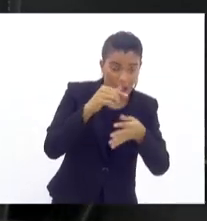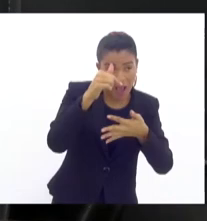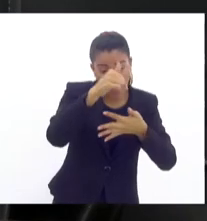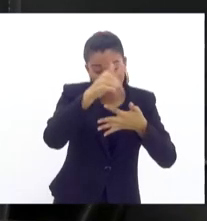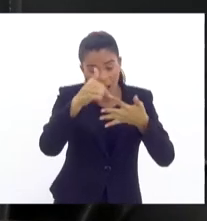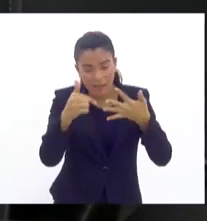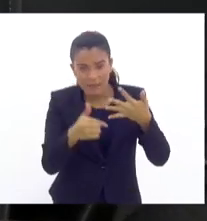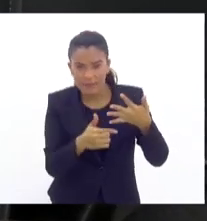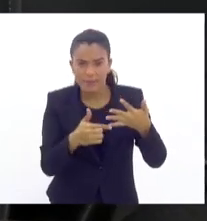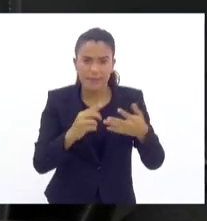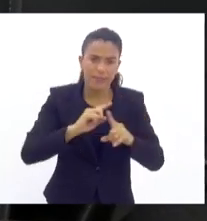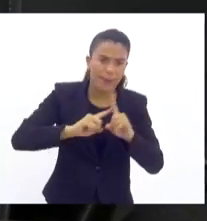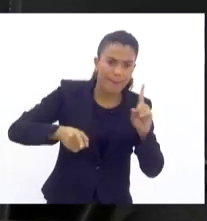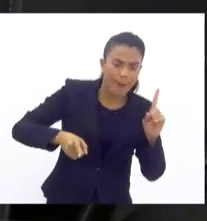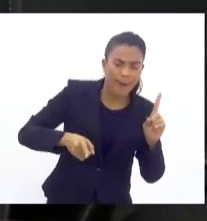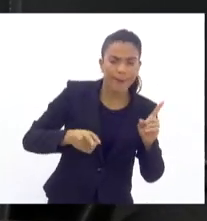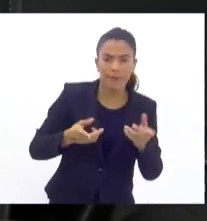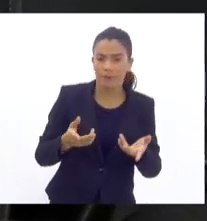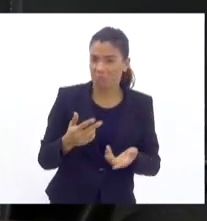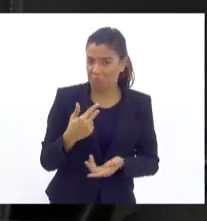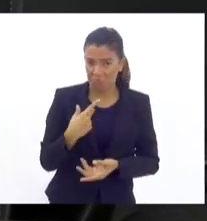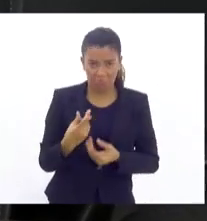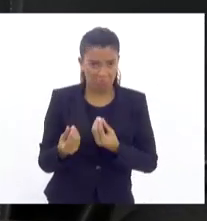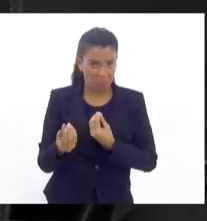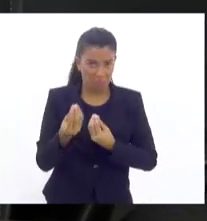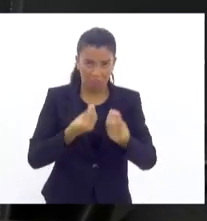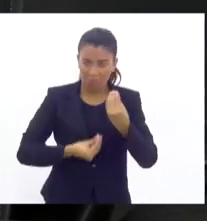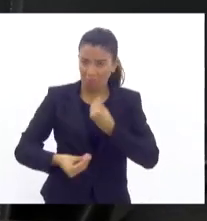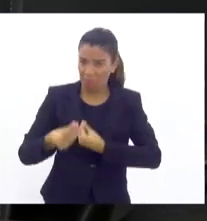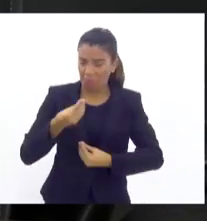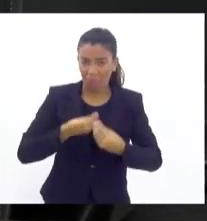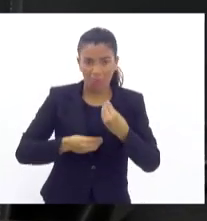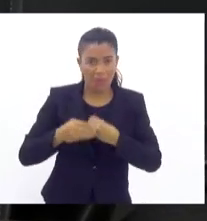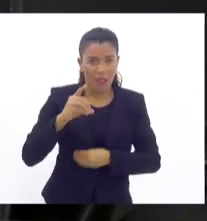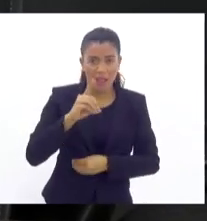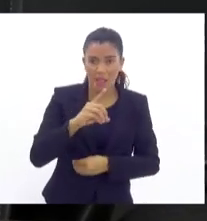dessa forma? Não. Eles não relatam na DPF.